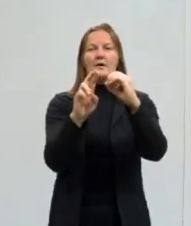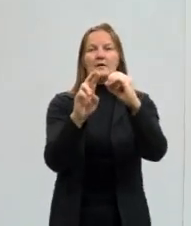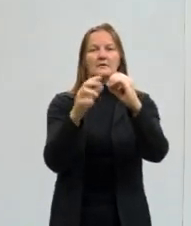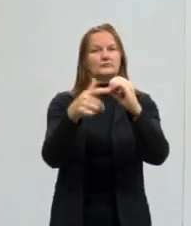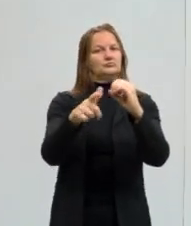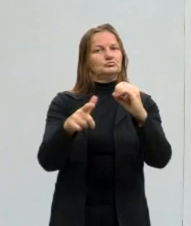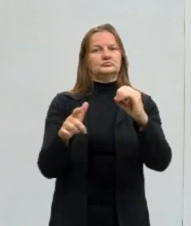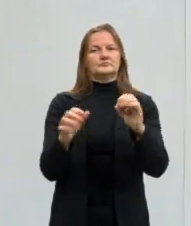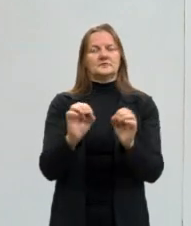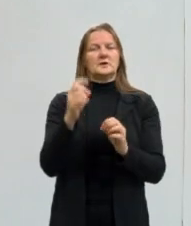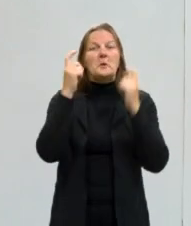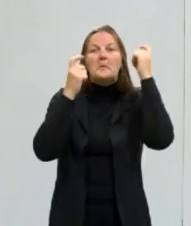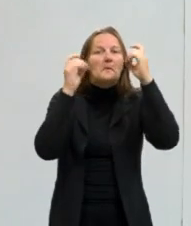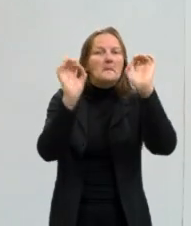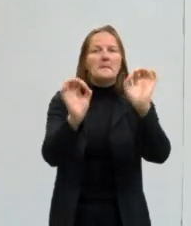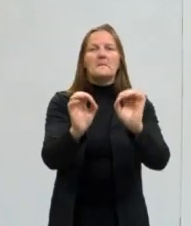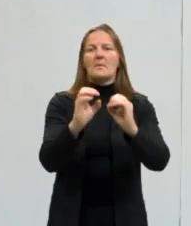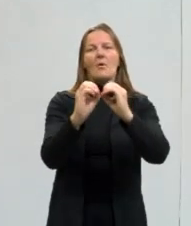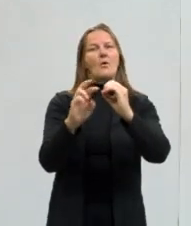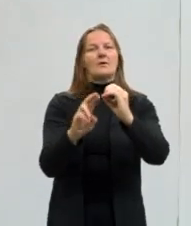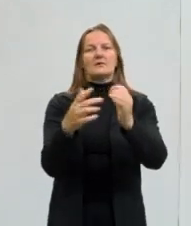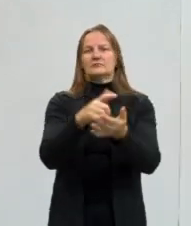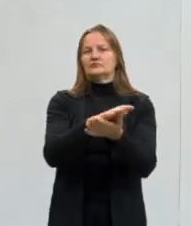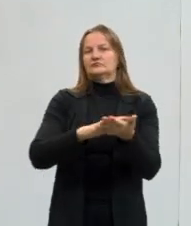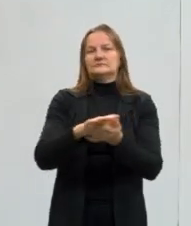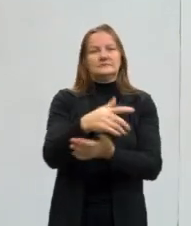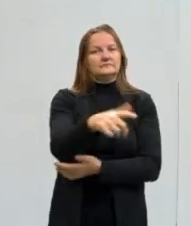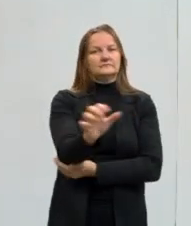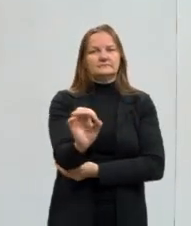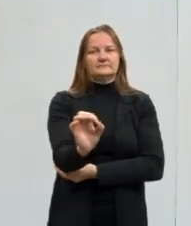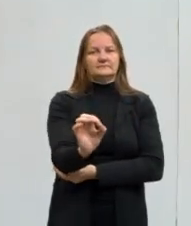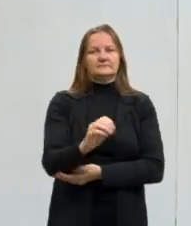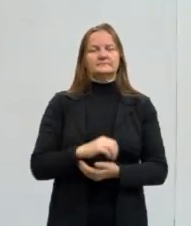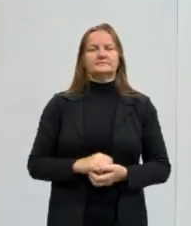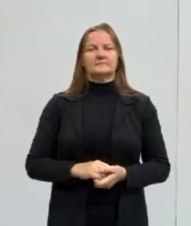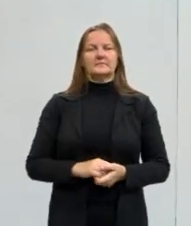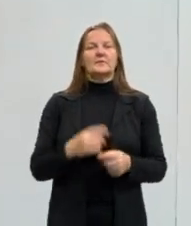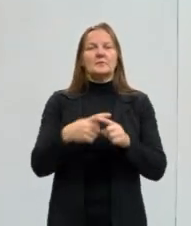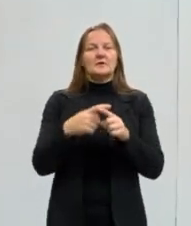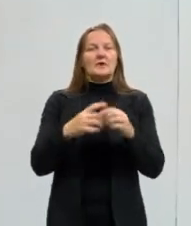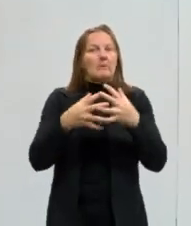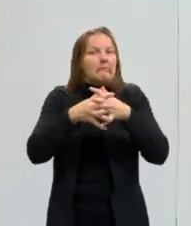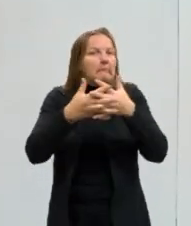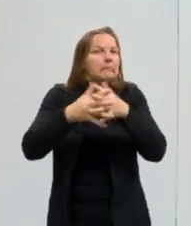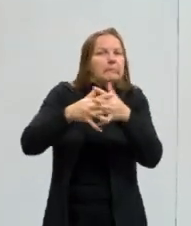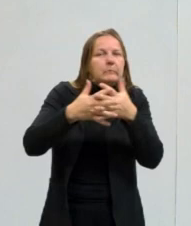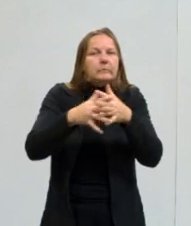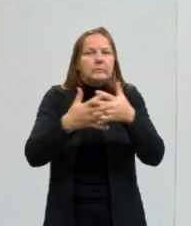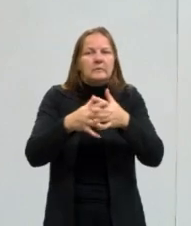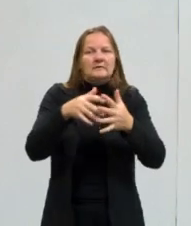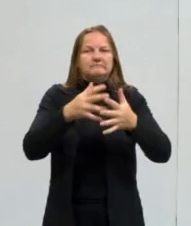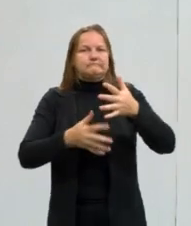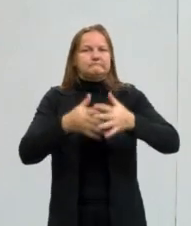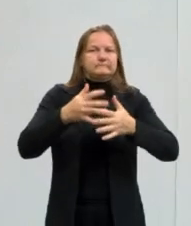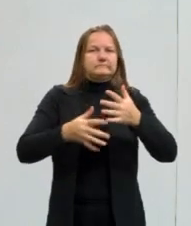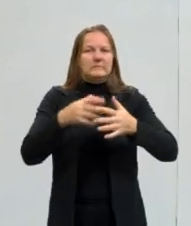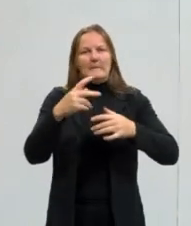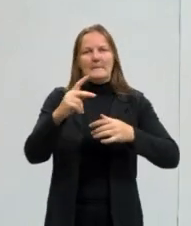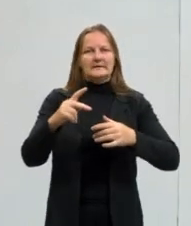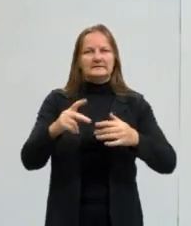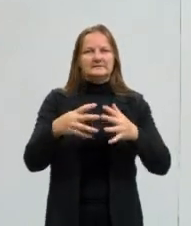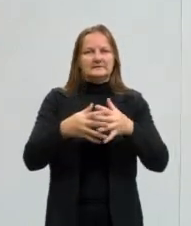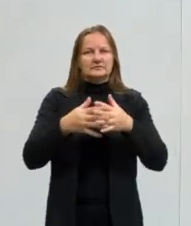precisamos nos preocupar com esse fato. Mas, para que não ocorra confusão, muitas vezes, pela semelhança